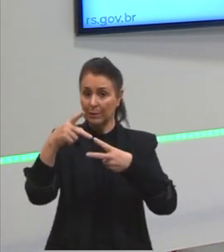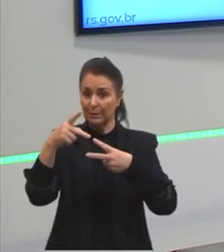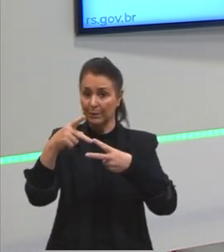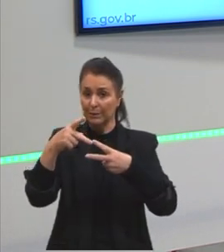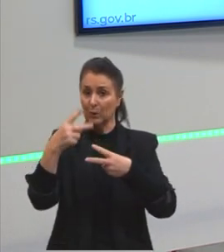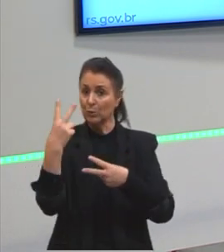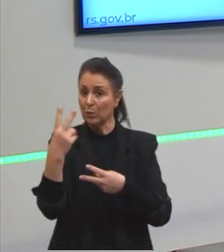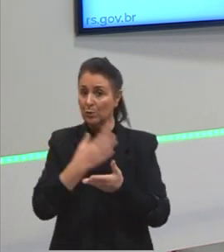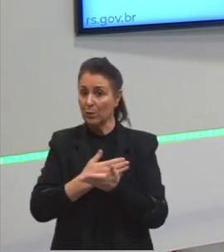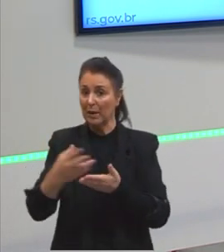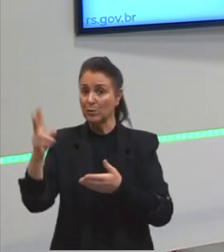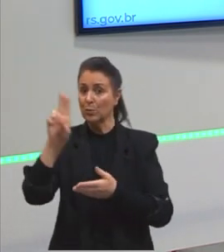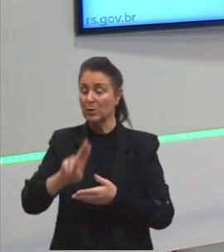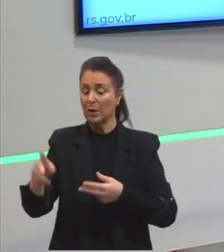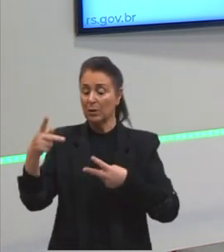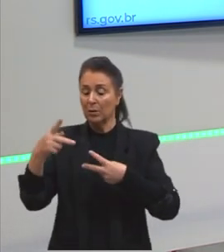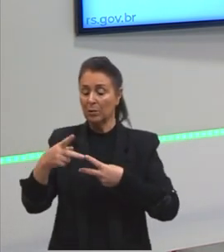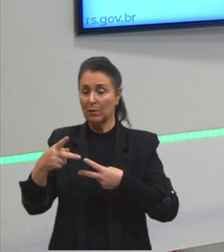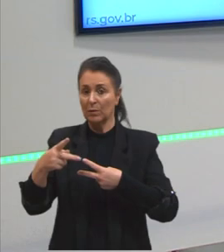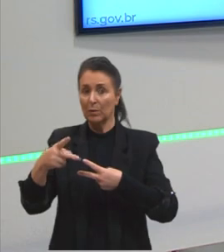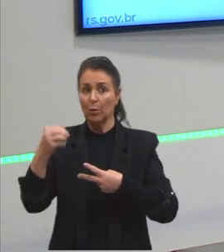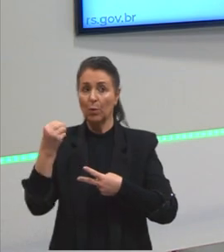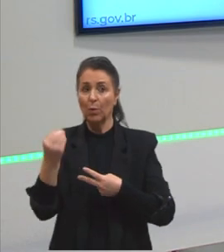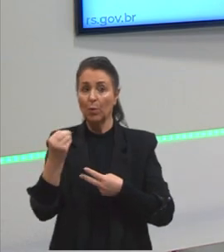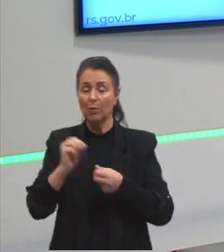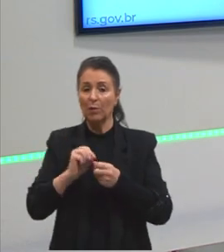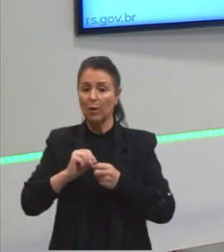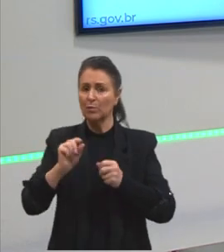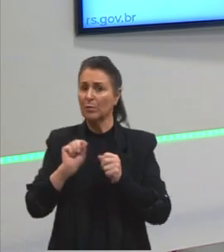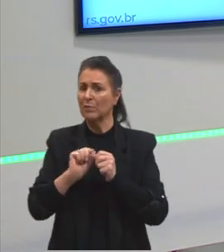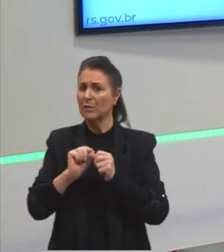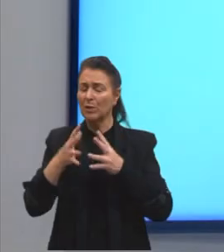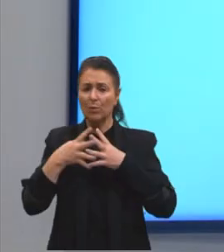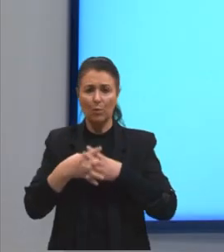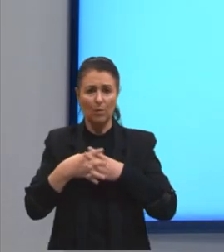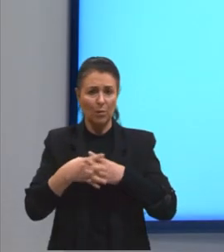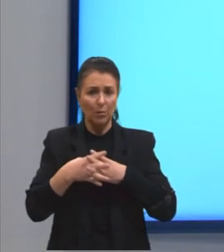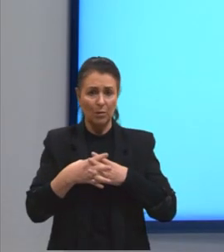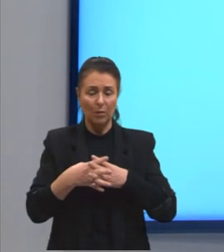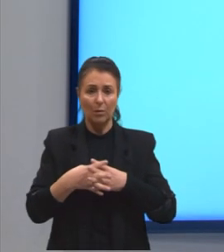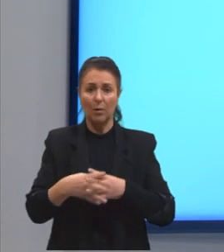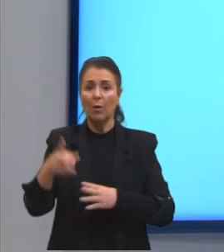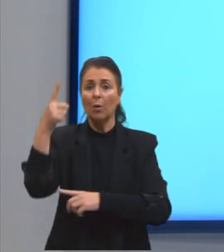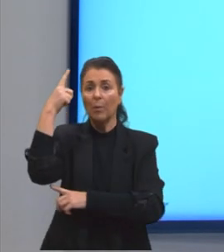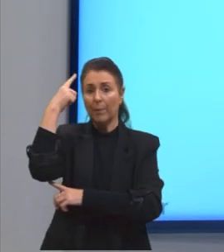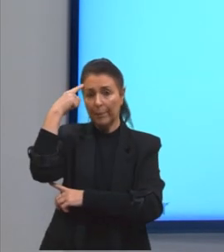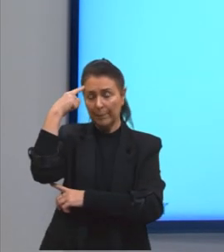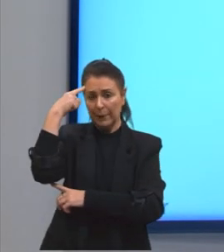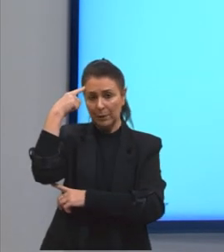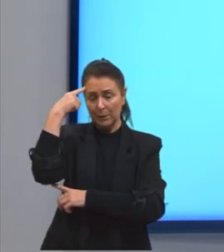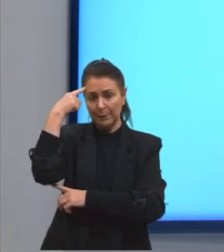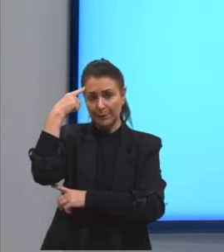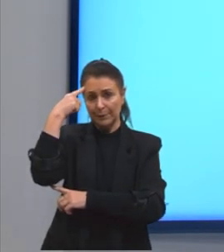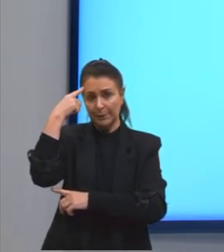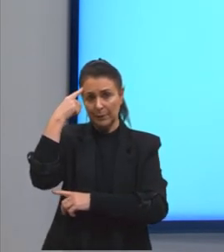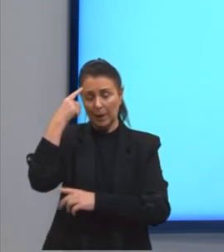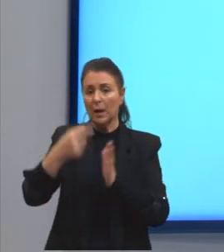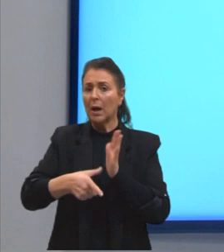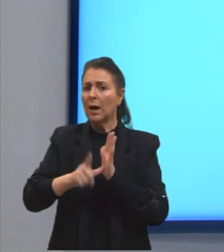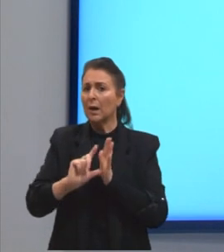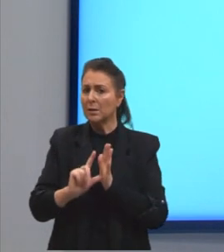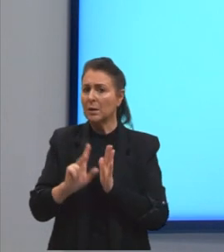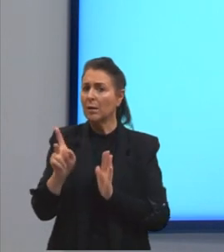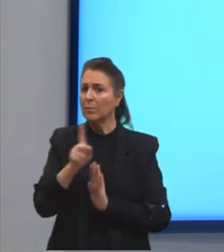preposição, como é que eu faço para não confundir os dois? É só a gente pensar... E daí eu trouxe ali antes, para